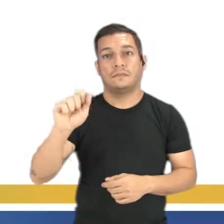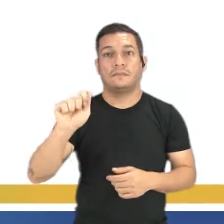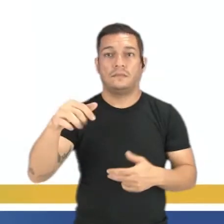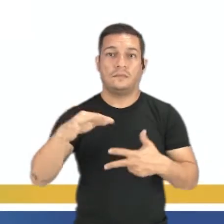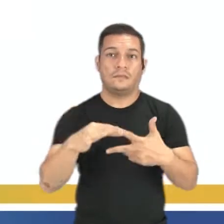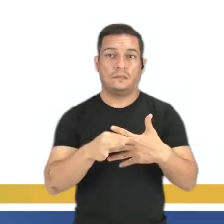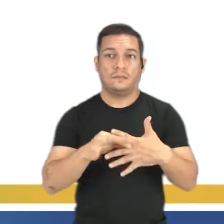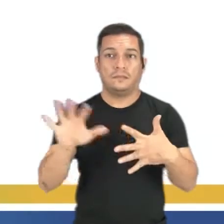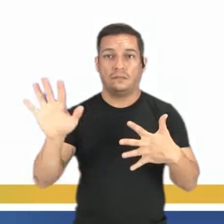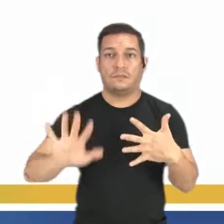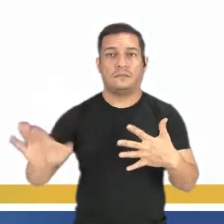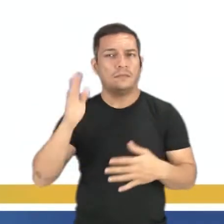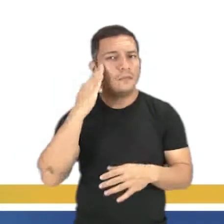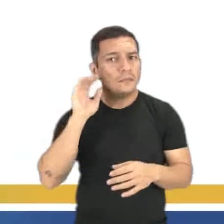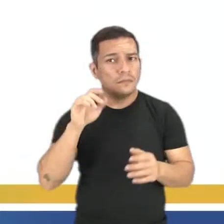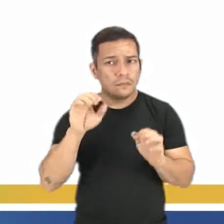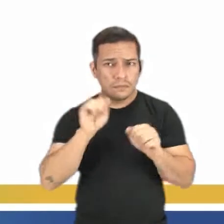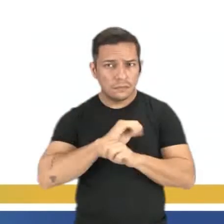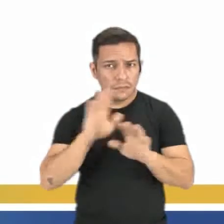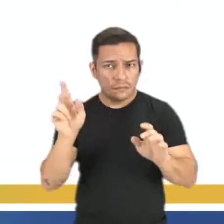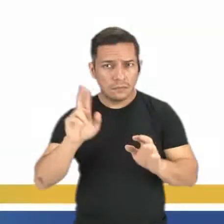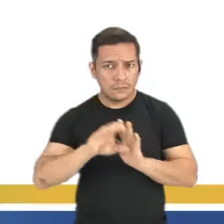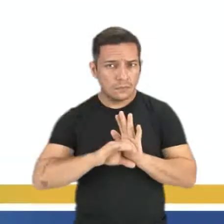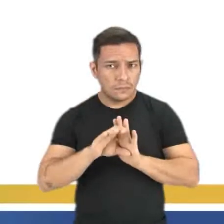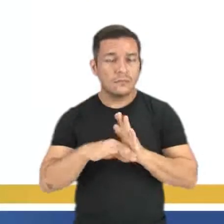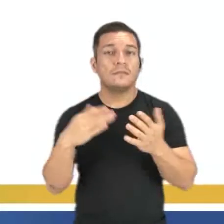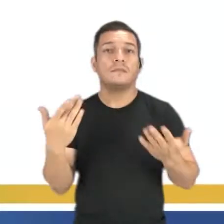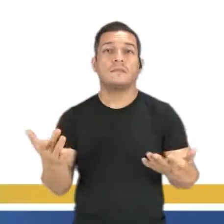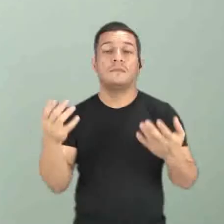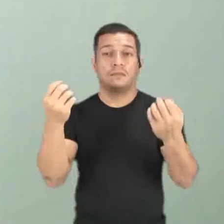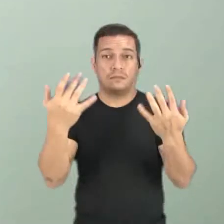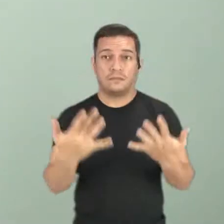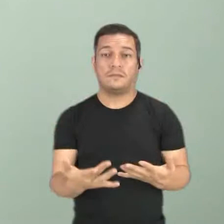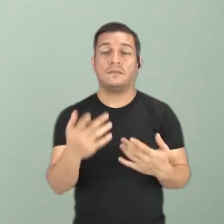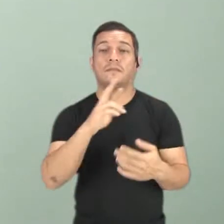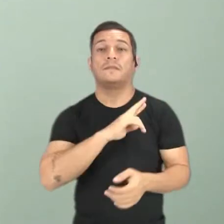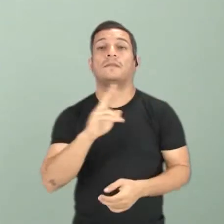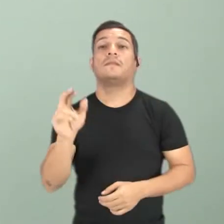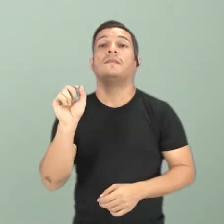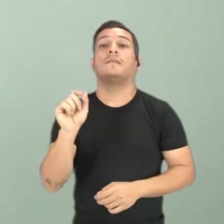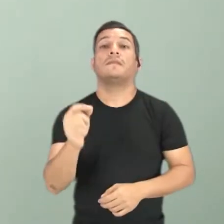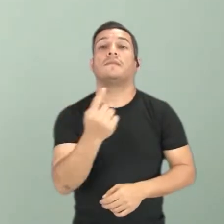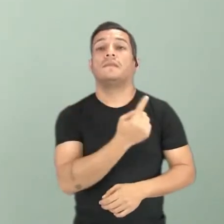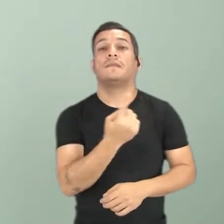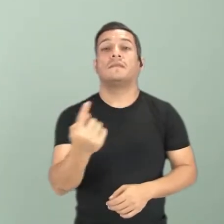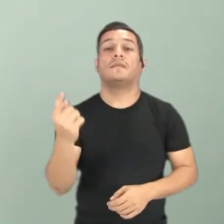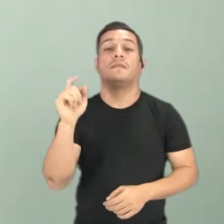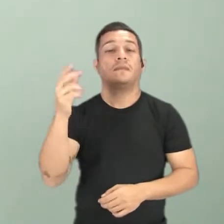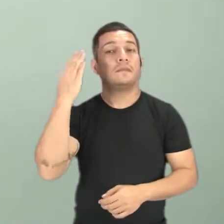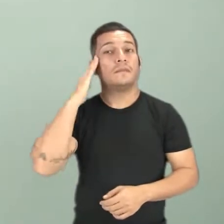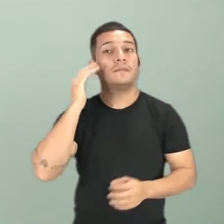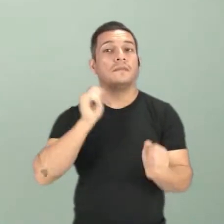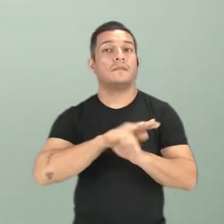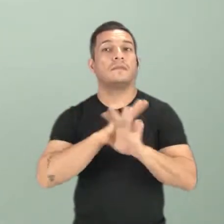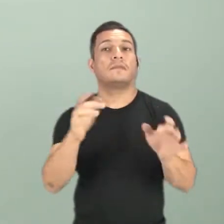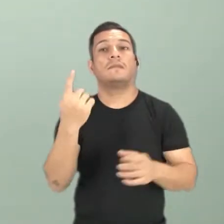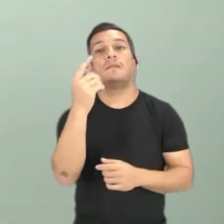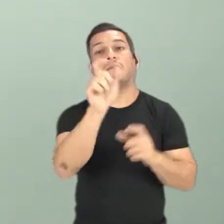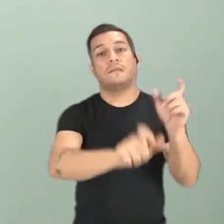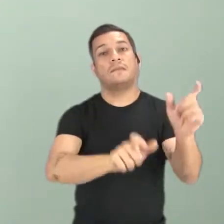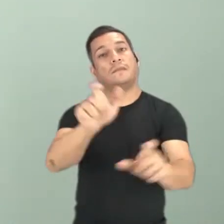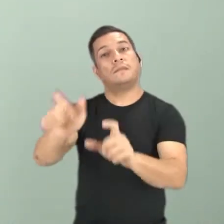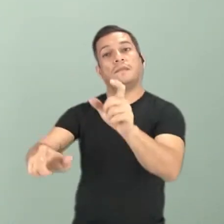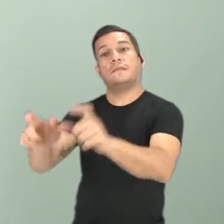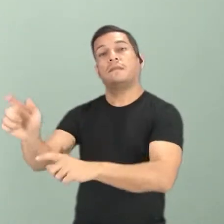conceito? Deixa eu explicar. A semiótica, ela é a representação de cada signo, é a interpretação de cada signo,